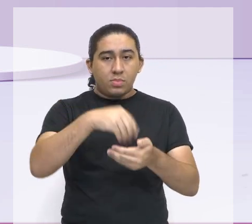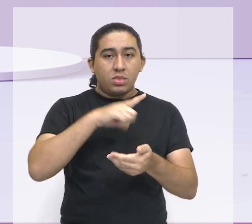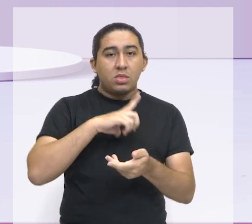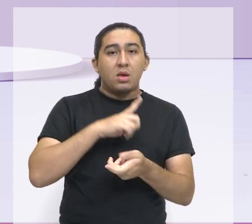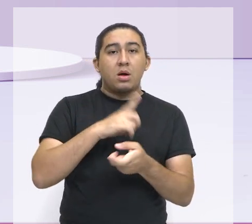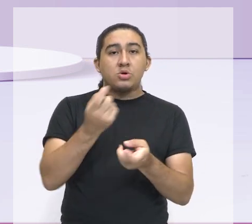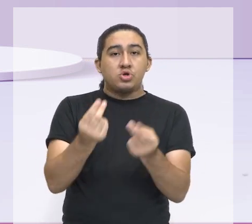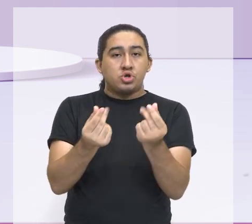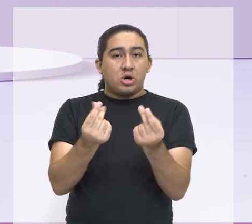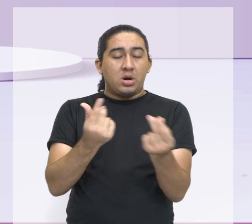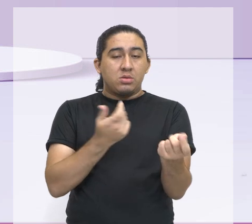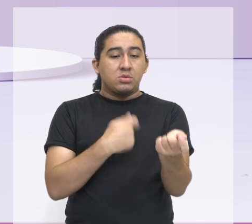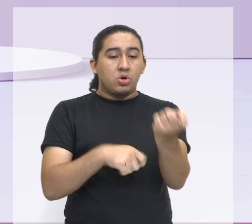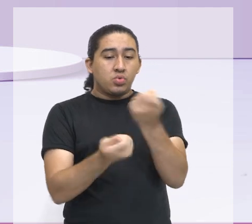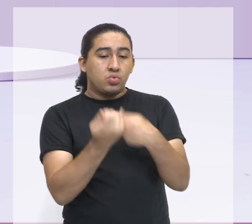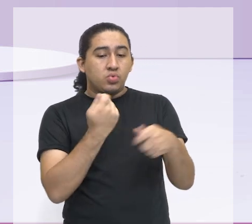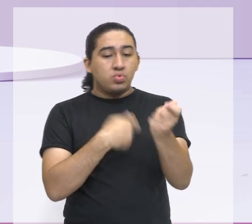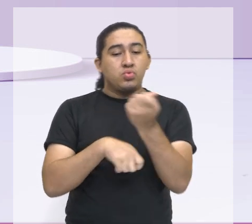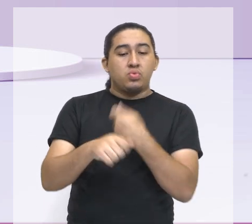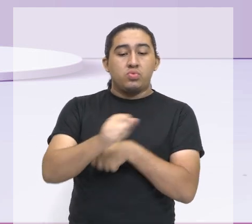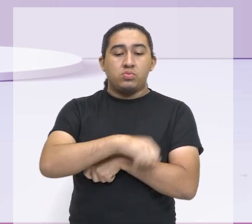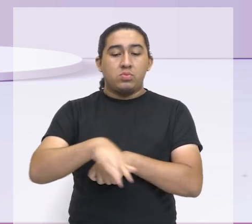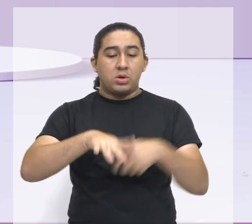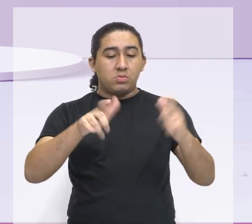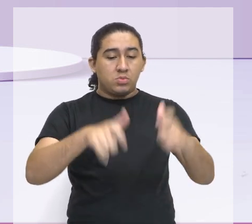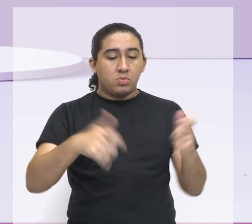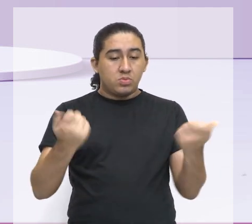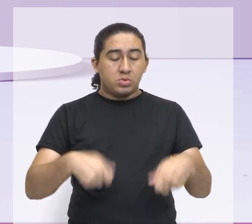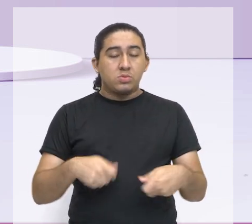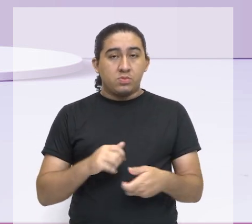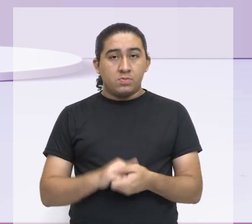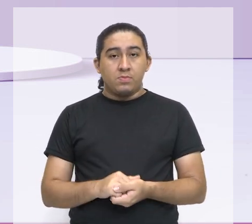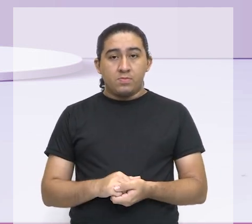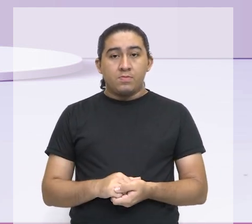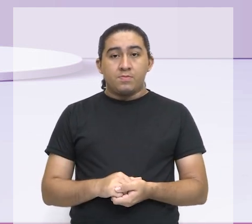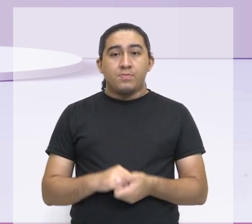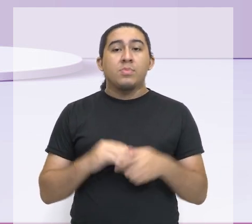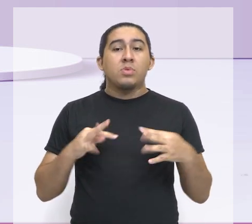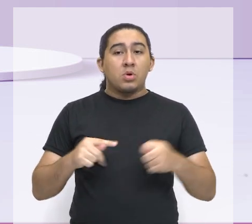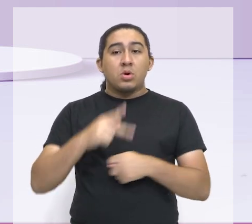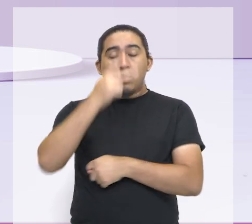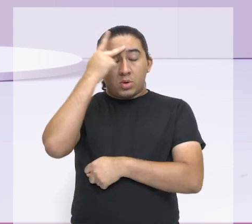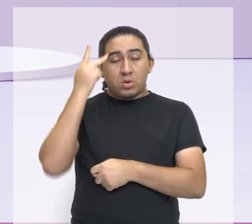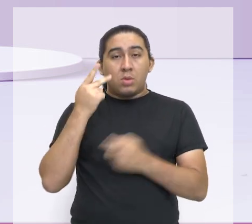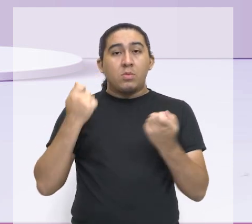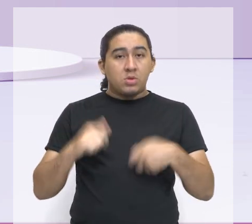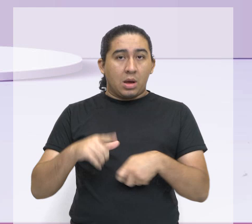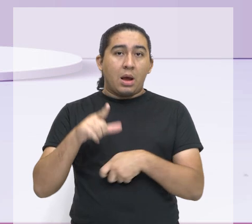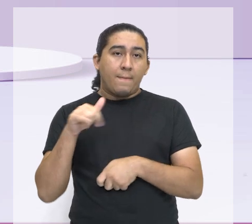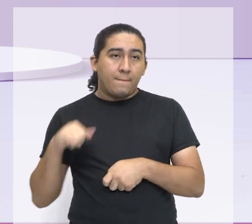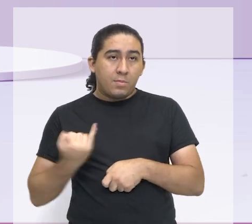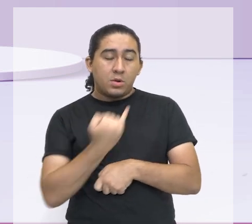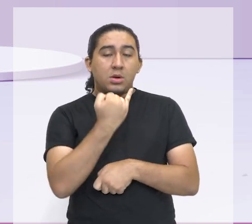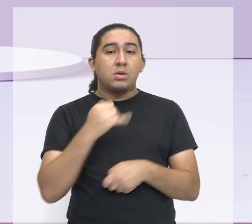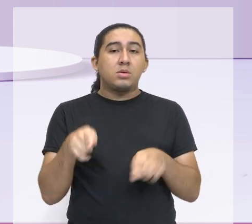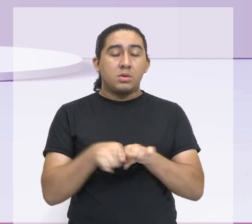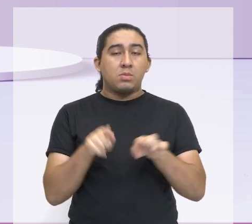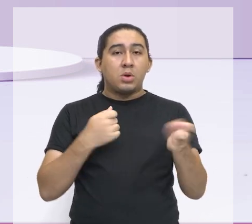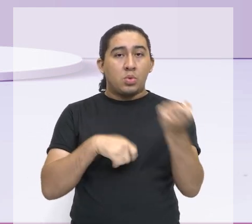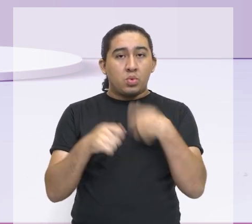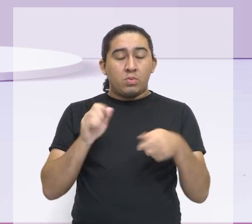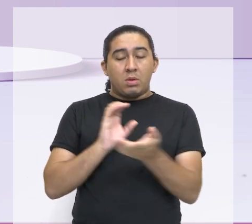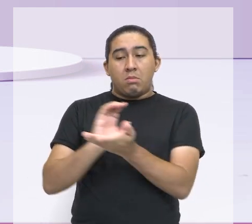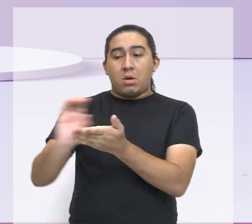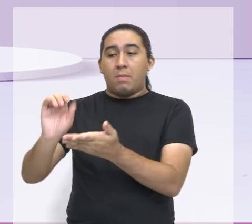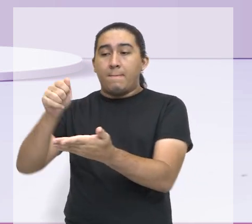vai movimentar a localidade. Todo mundo ganha um pouco, gira a economia da